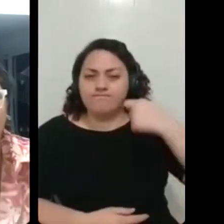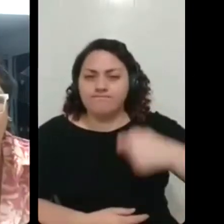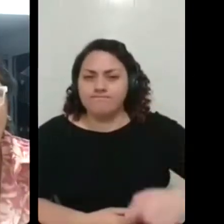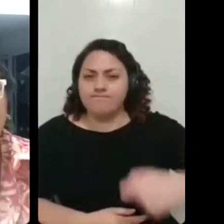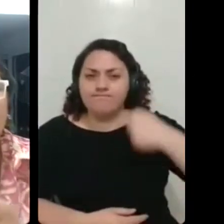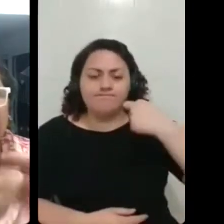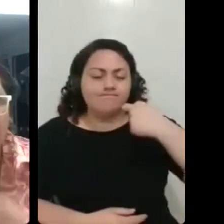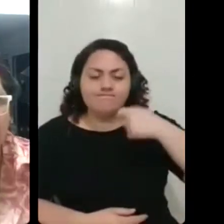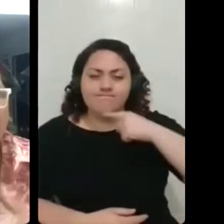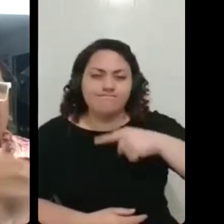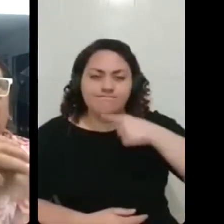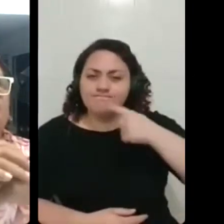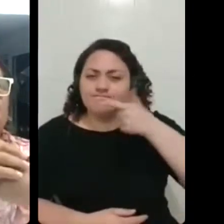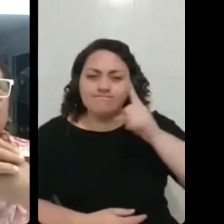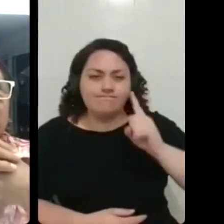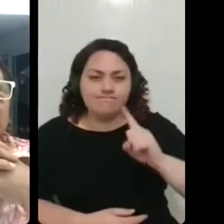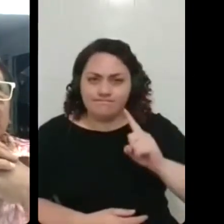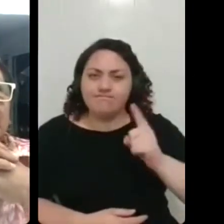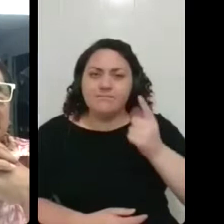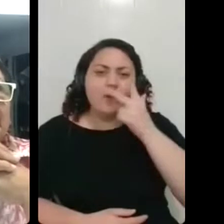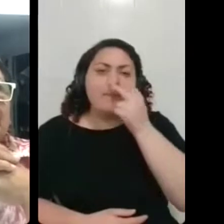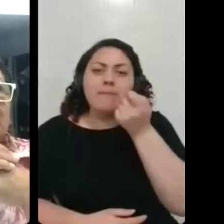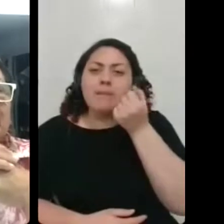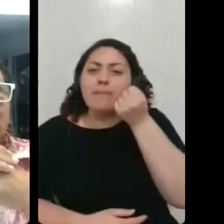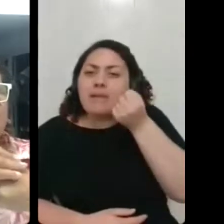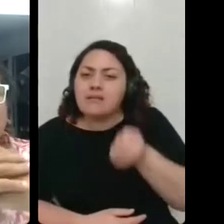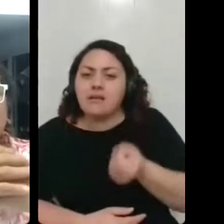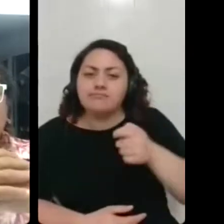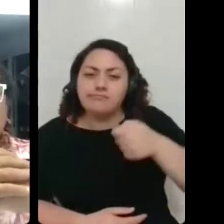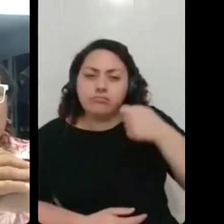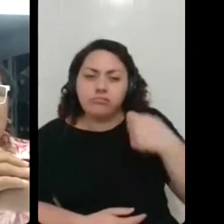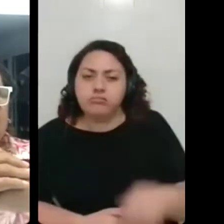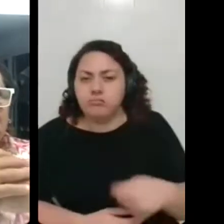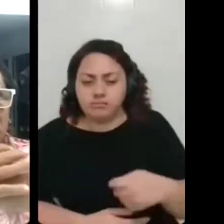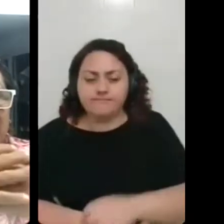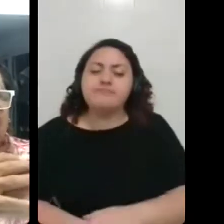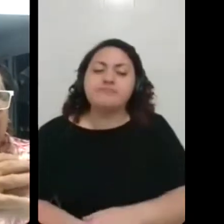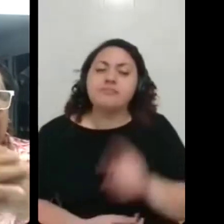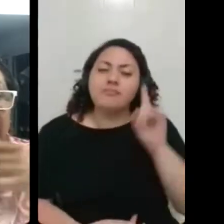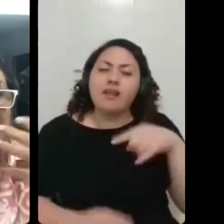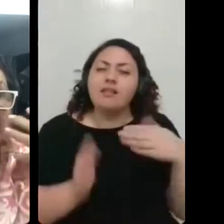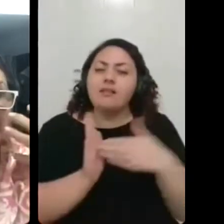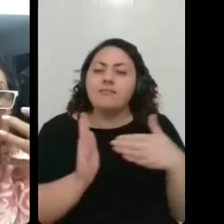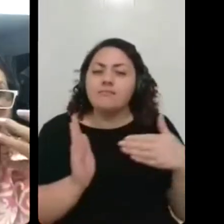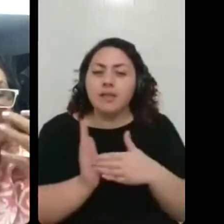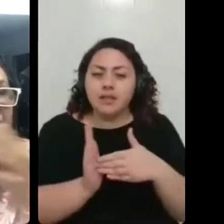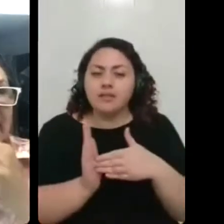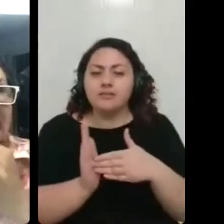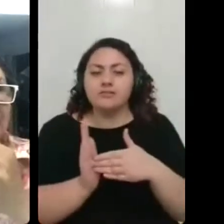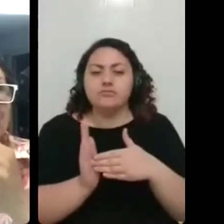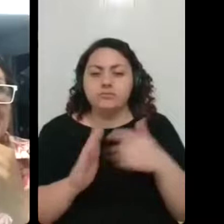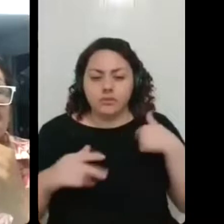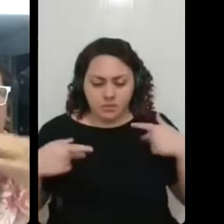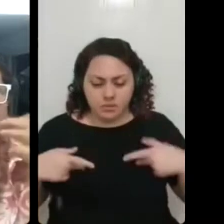garfo e faca era pesado. Então, são limitações, assim, que a gente se vê e se dá